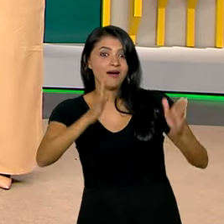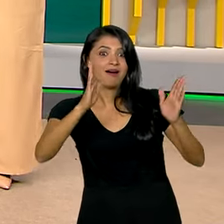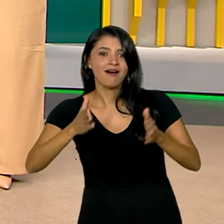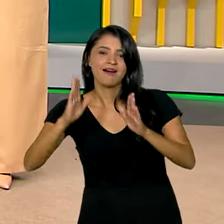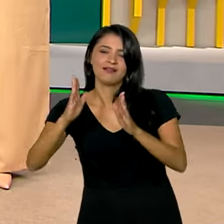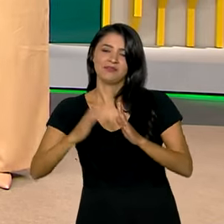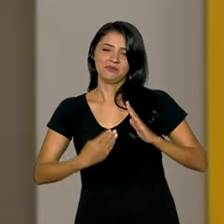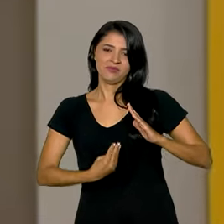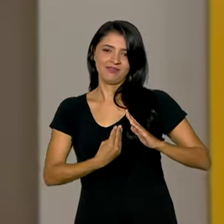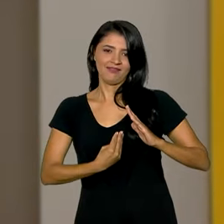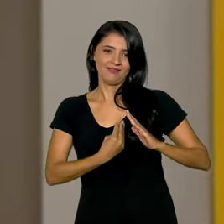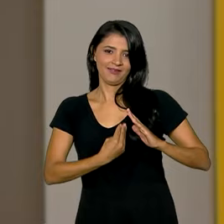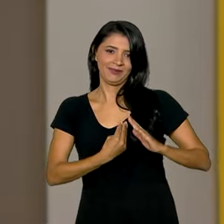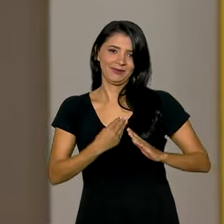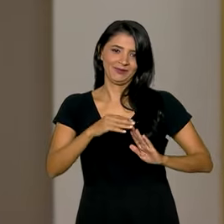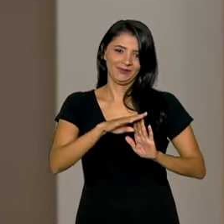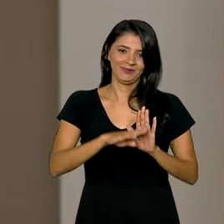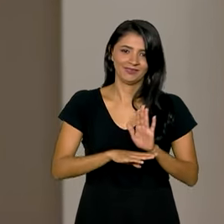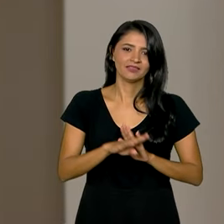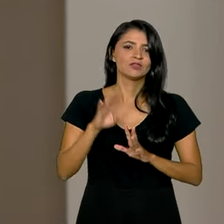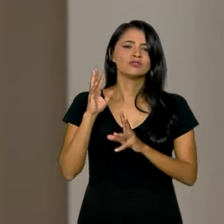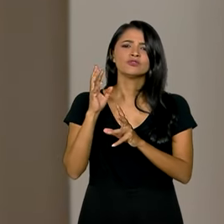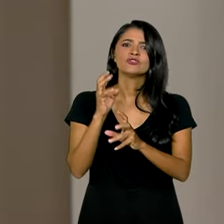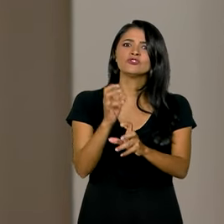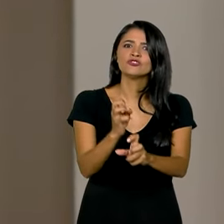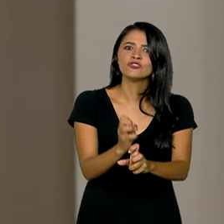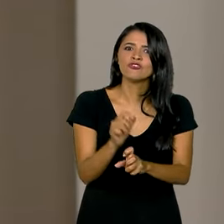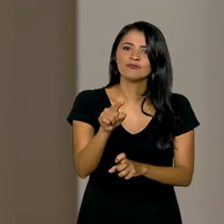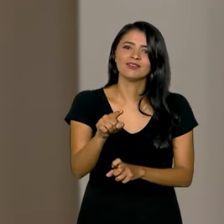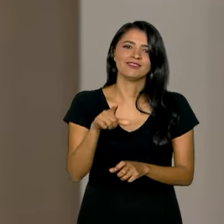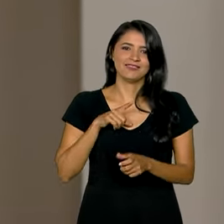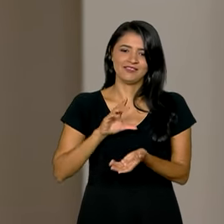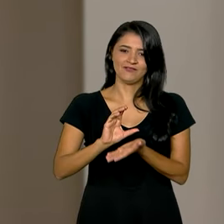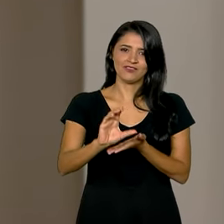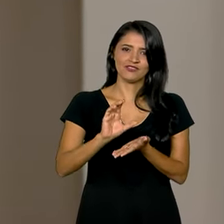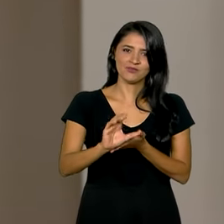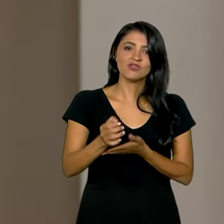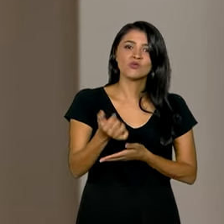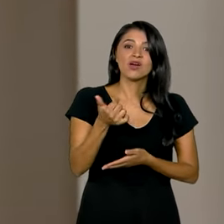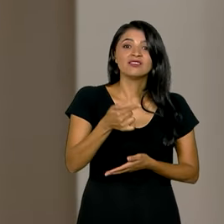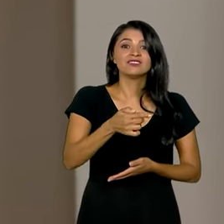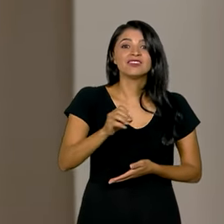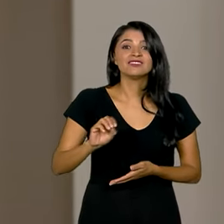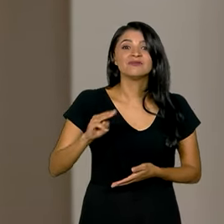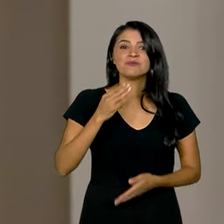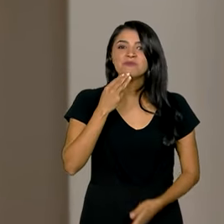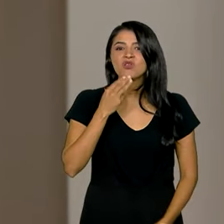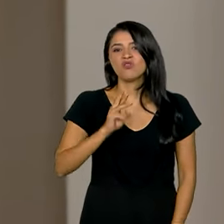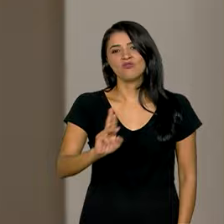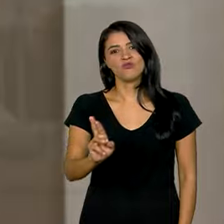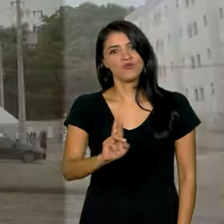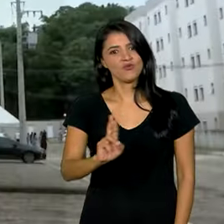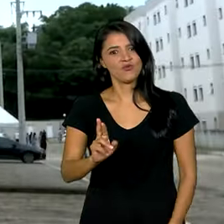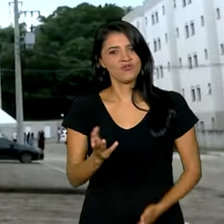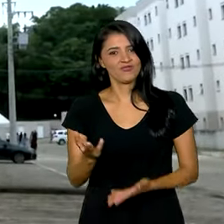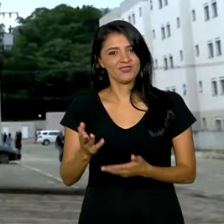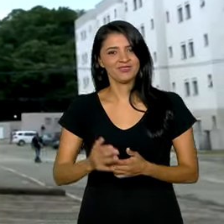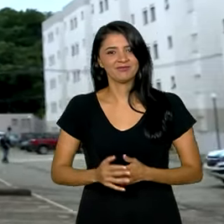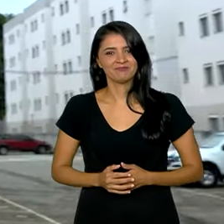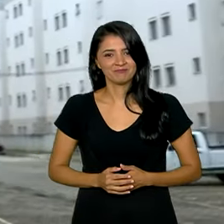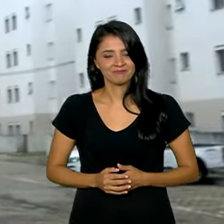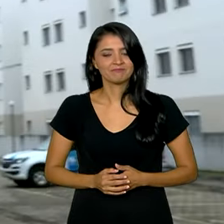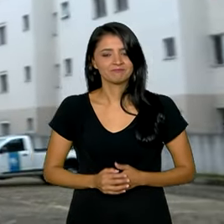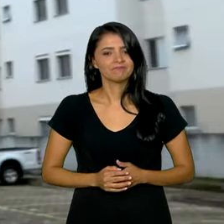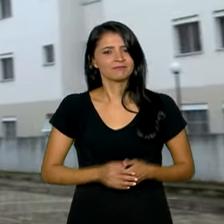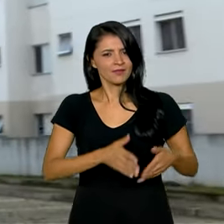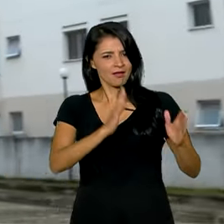Casa Minha Vida. Ao todo, o investimento do governo federal foi de quase 70 milhões de reais. As